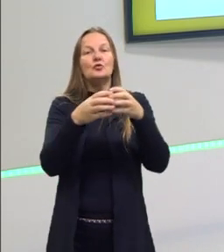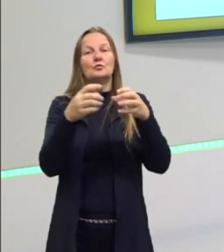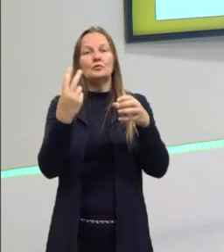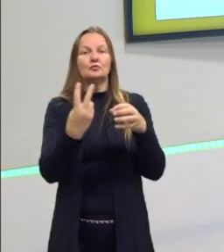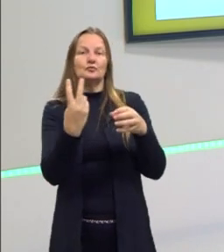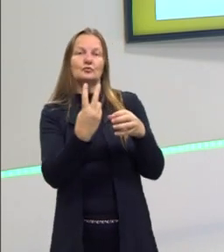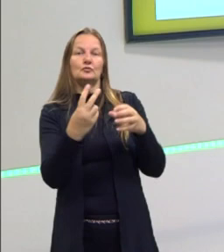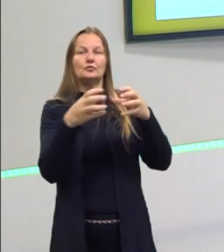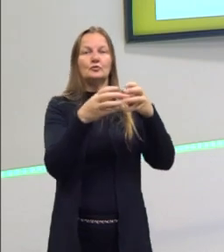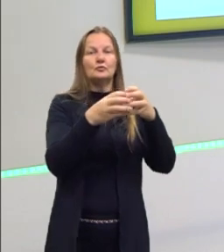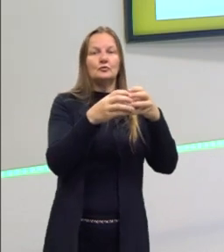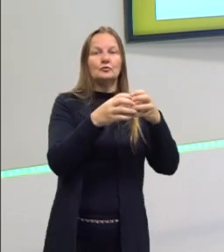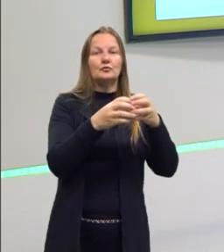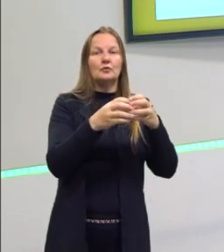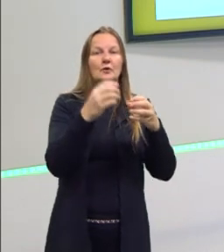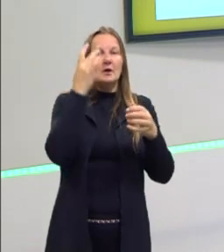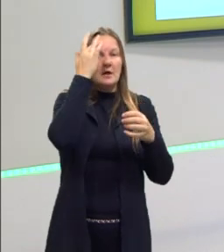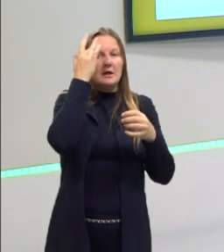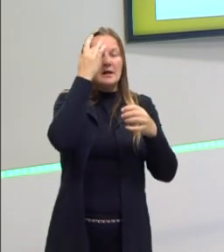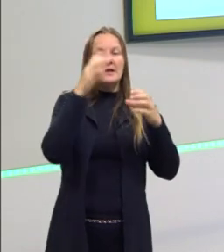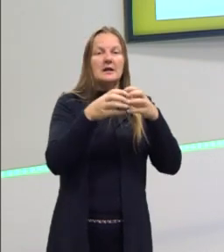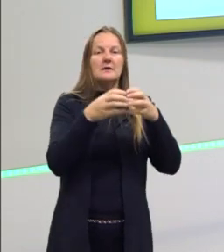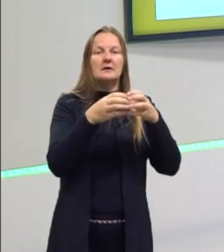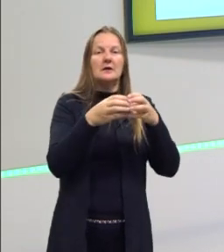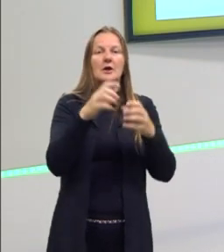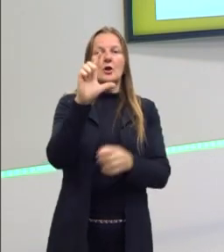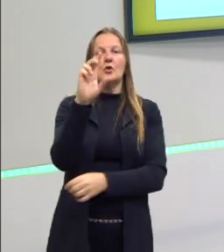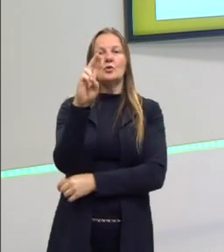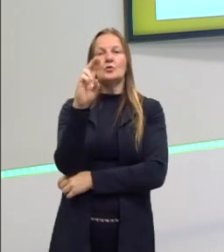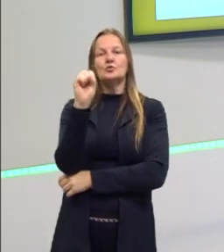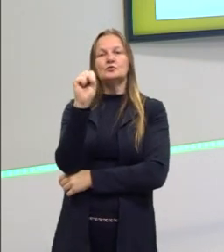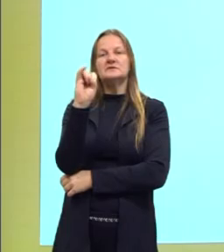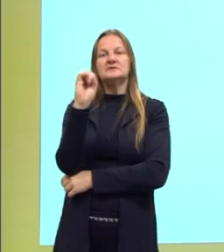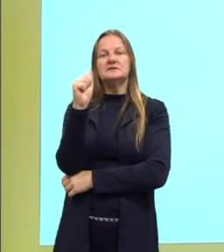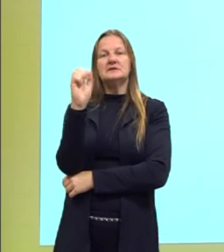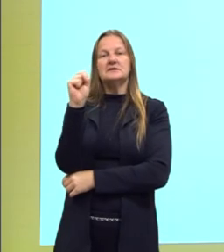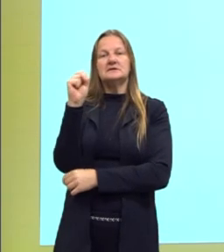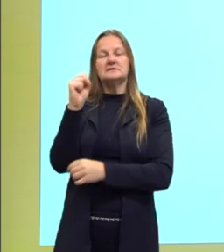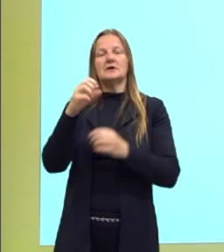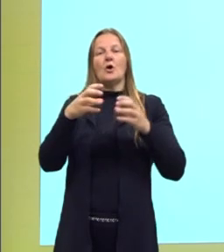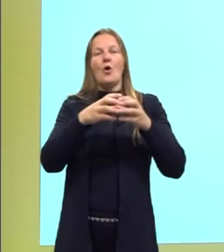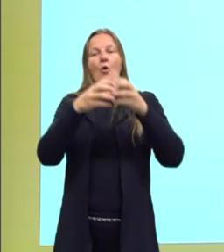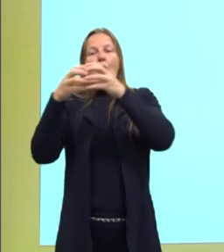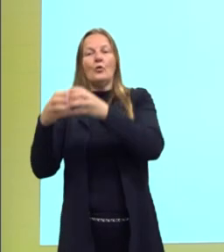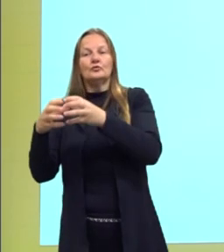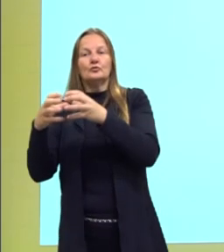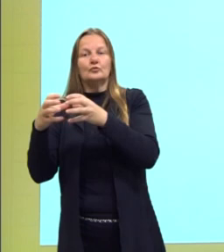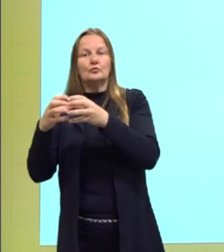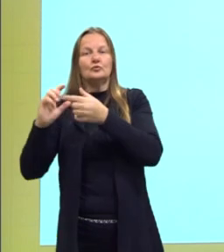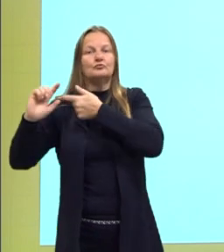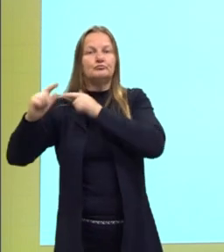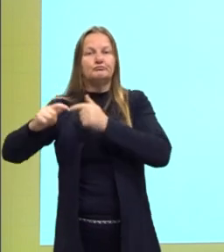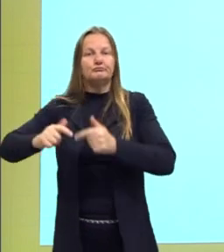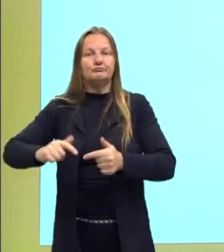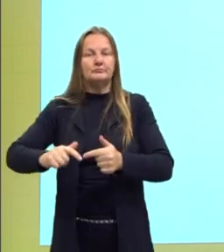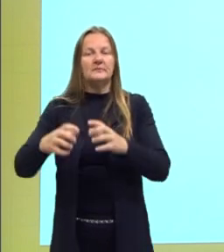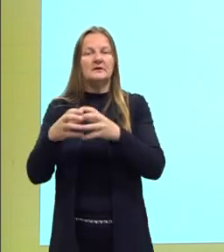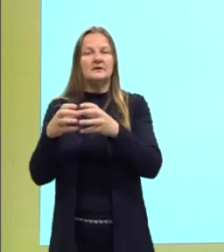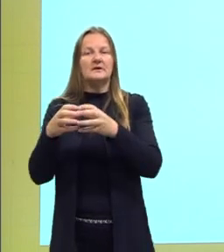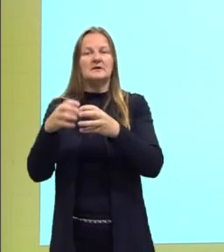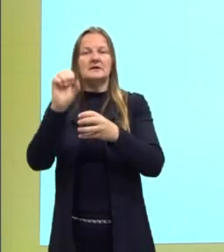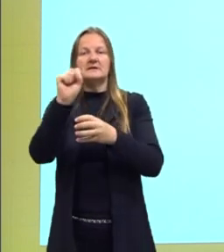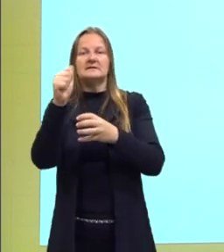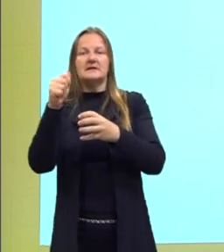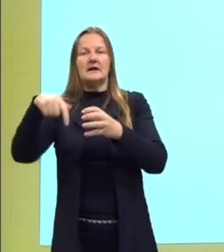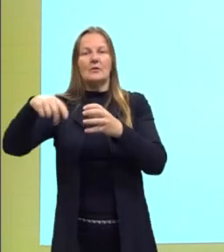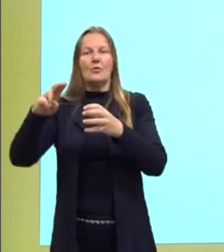Tinha o grupo dos liberais, que eram chamados de Lusias, e dos conservadores, que eram chamados de Saquaremas. E ele,